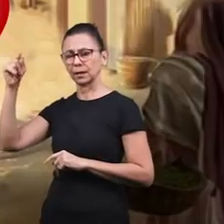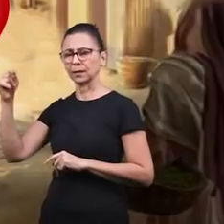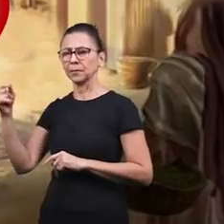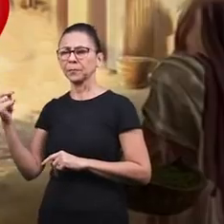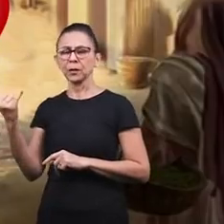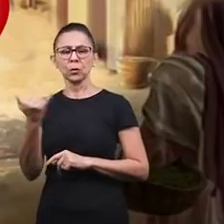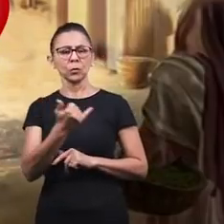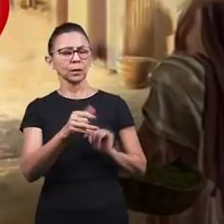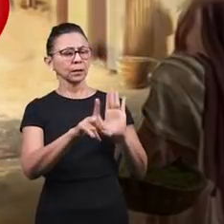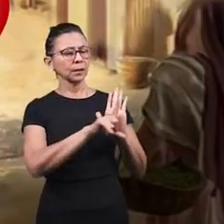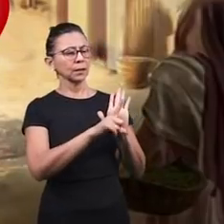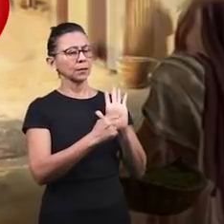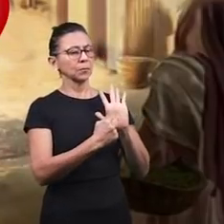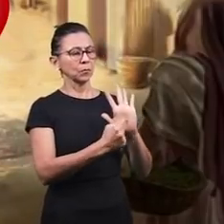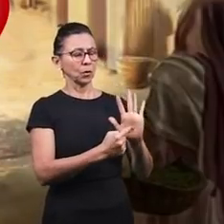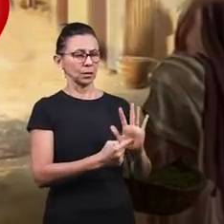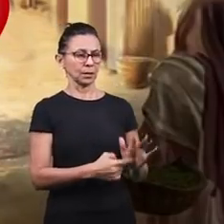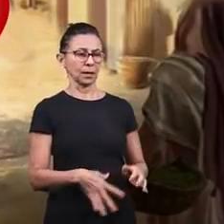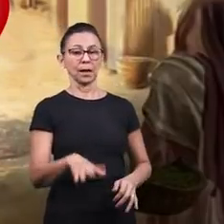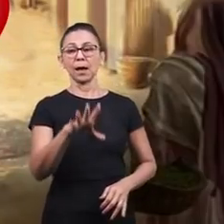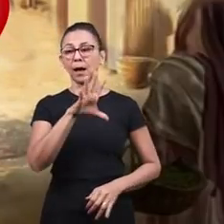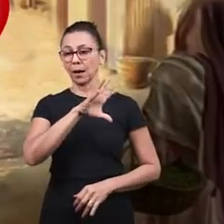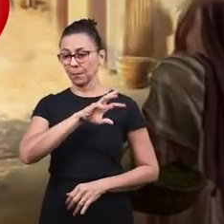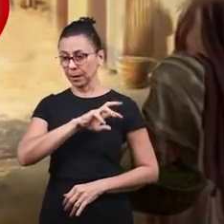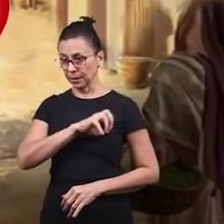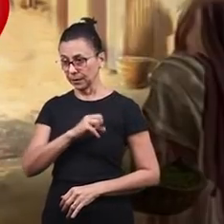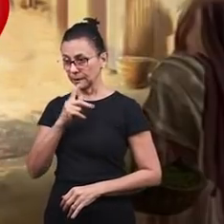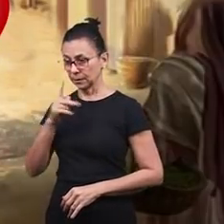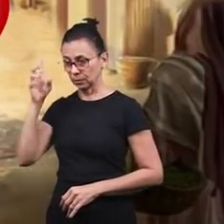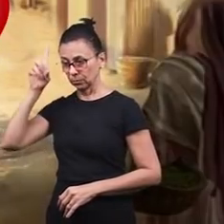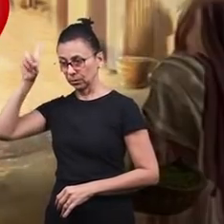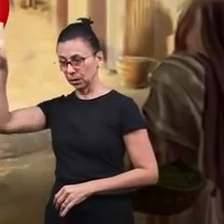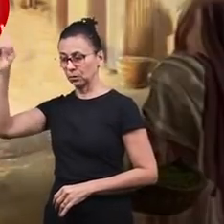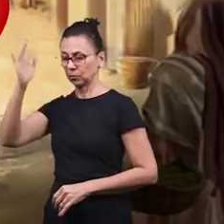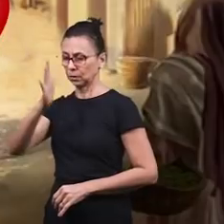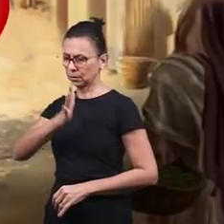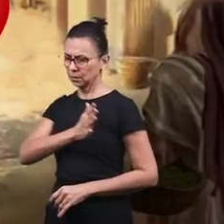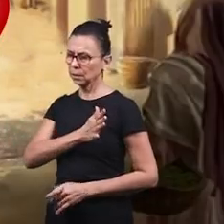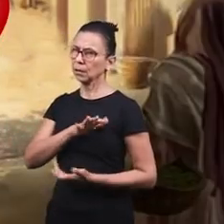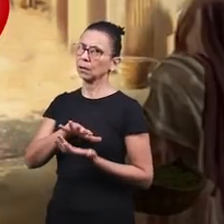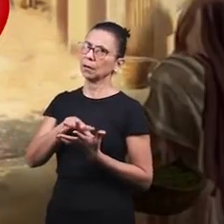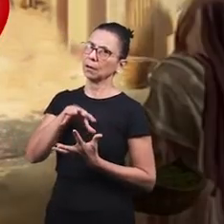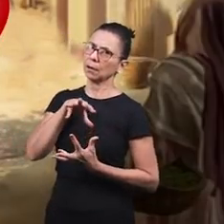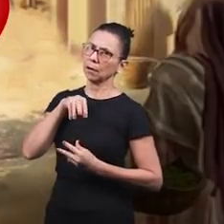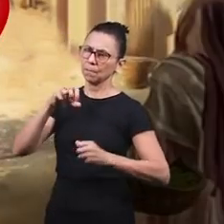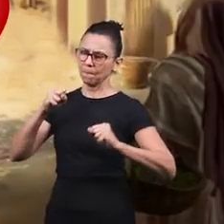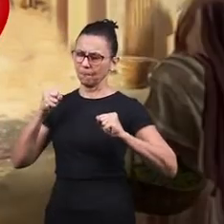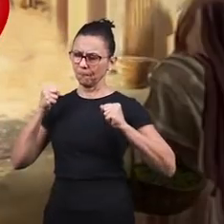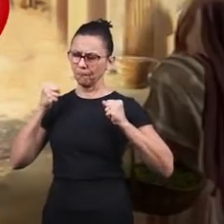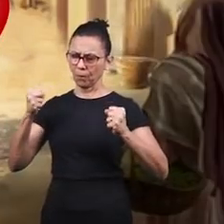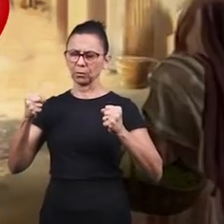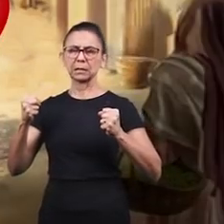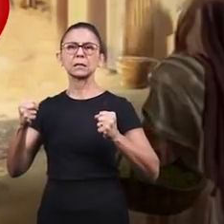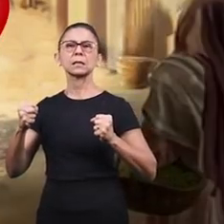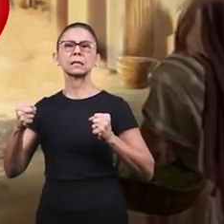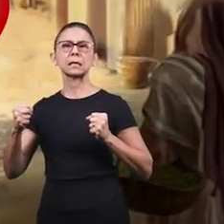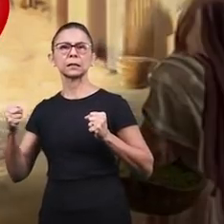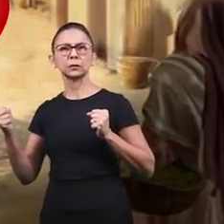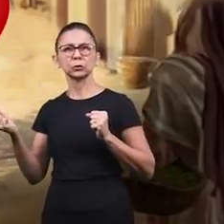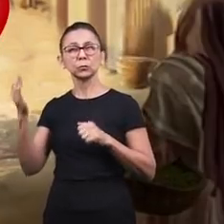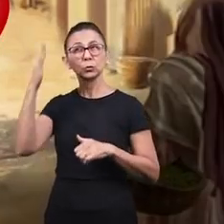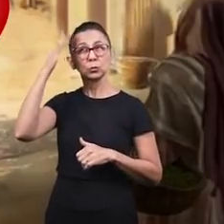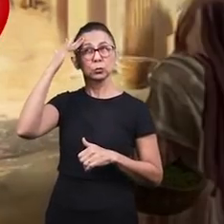amarás o Senhor, teu Deus, de todo o teu coração, de toda a tua alma, de todas as tuas forças, de